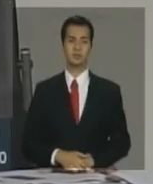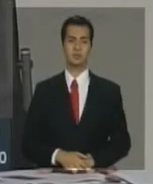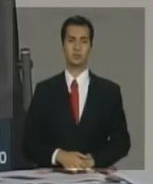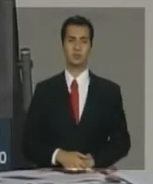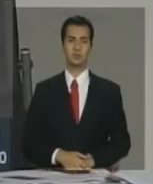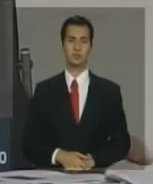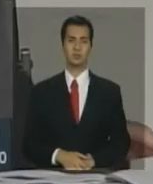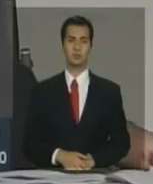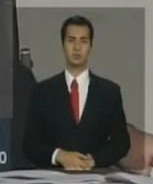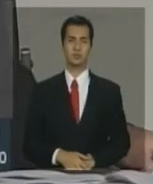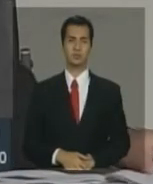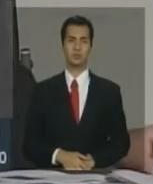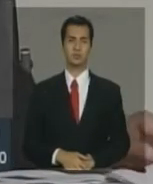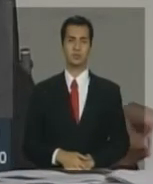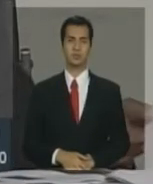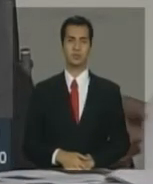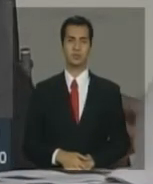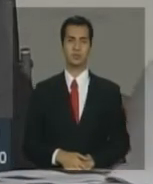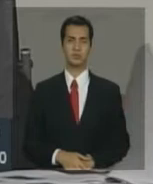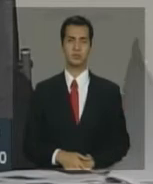mesmo relatório do Tesouro. Esse aqui.